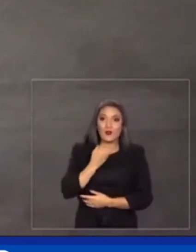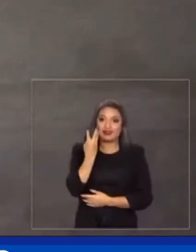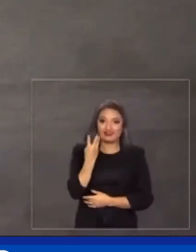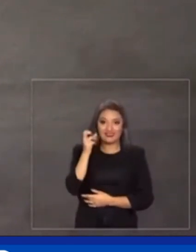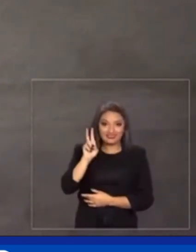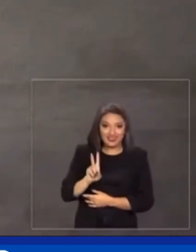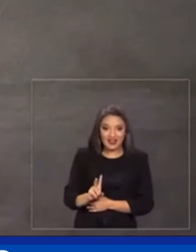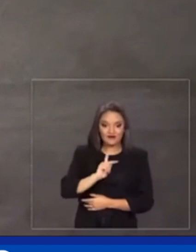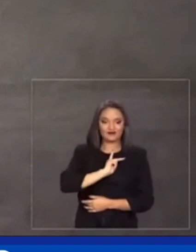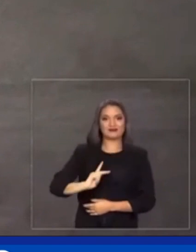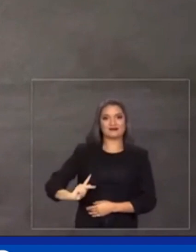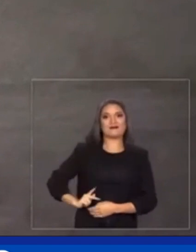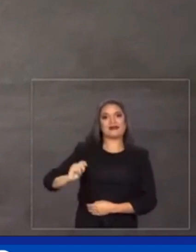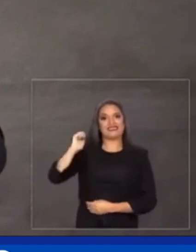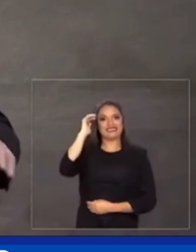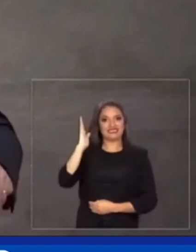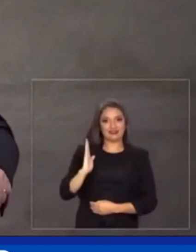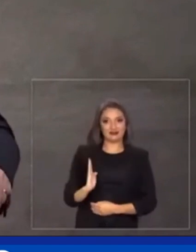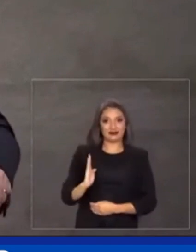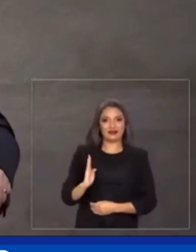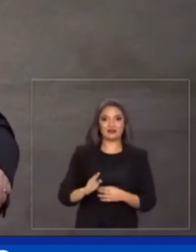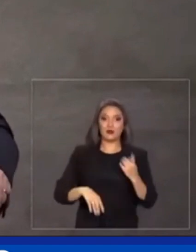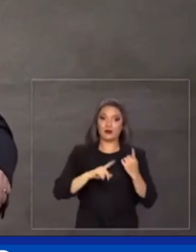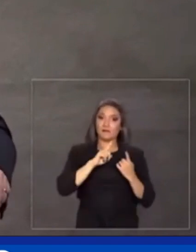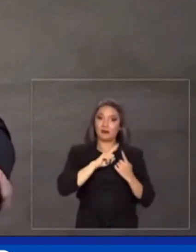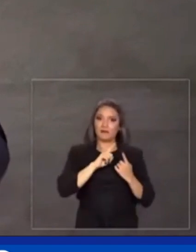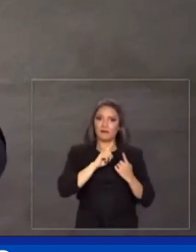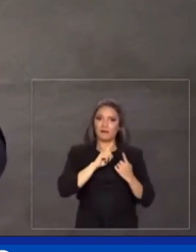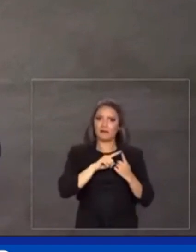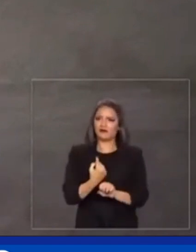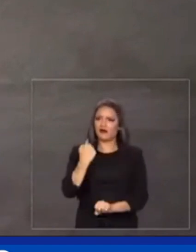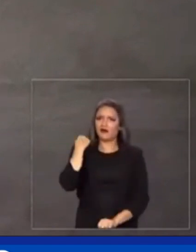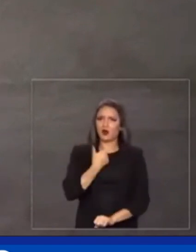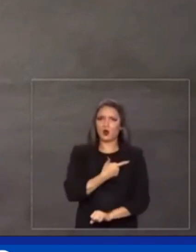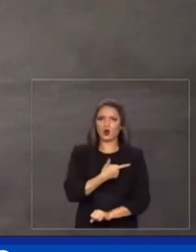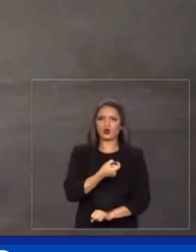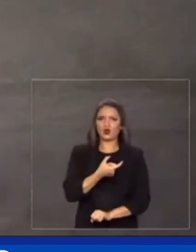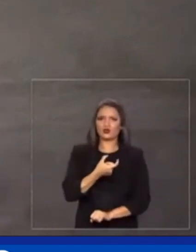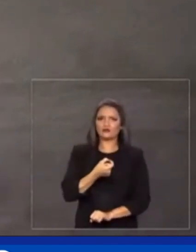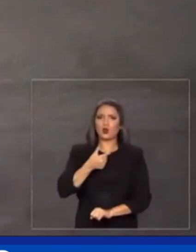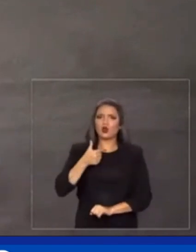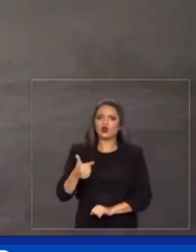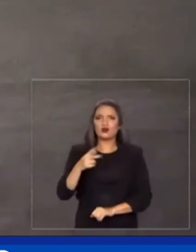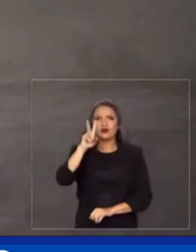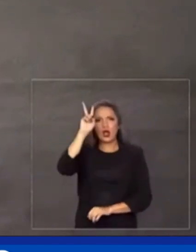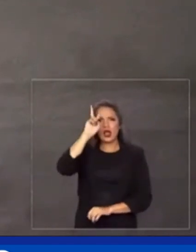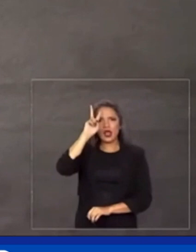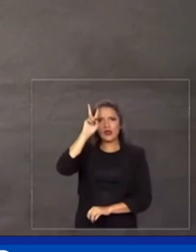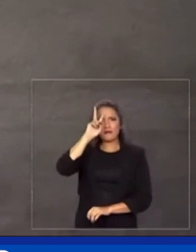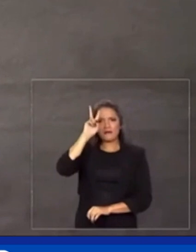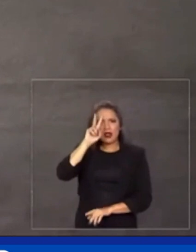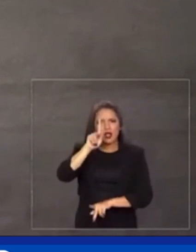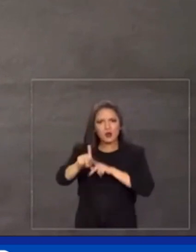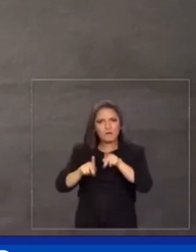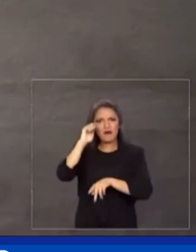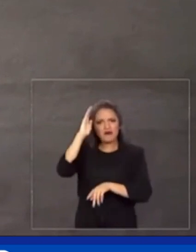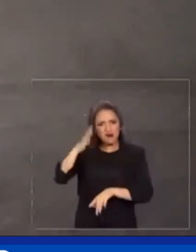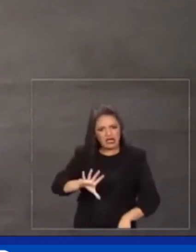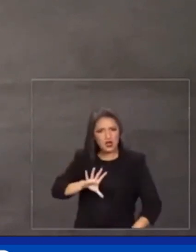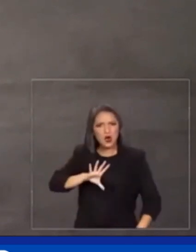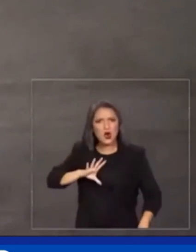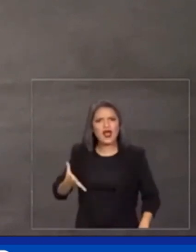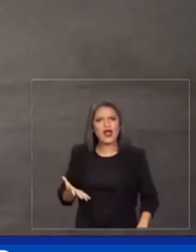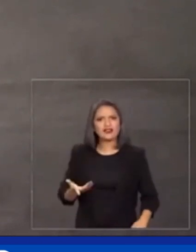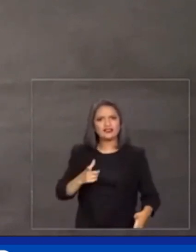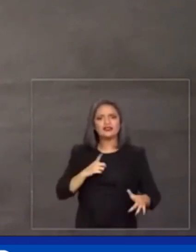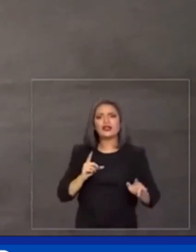vez no Brasil. Na minha primeira diplomação, em 2002, lembrei da ousadia do povo brasileiro em